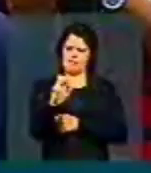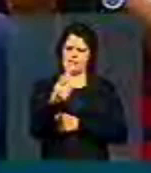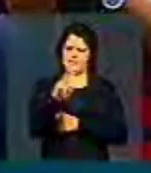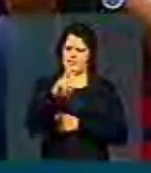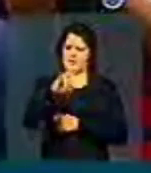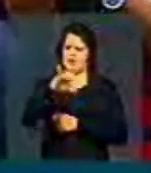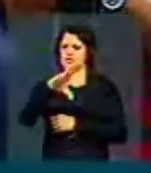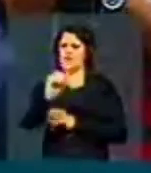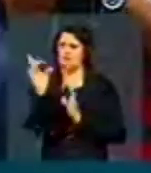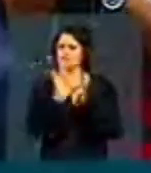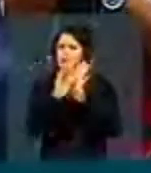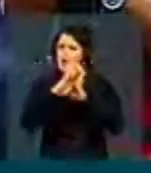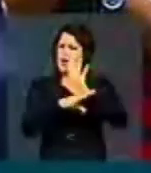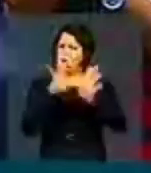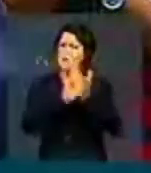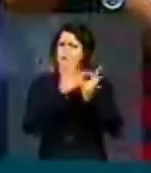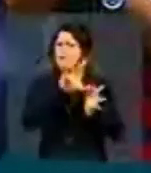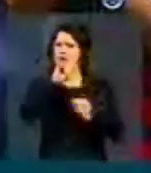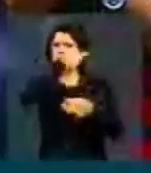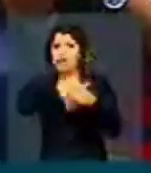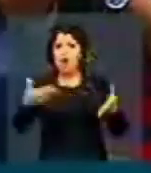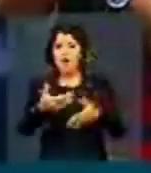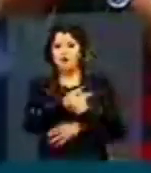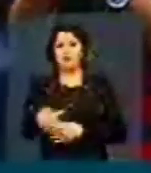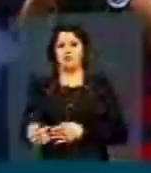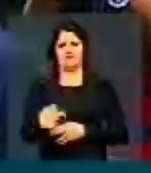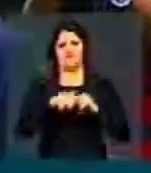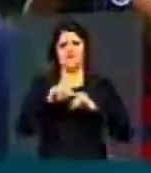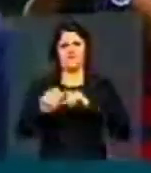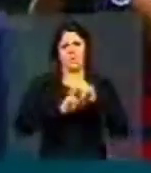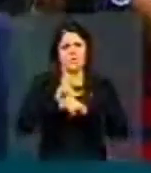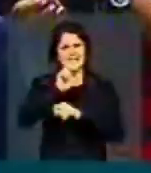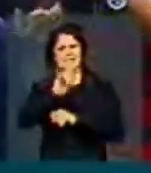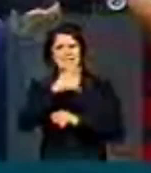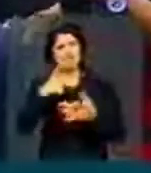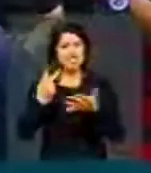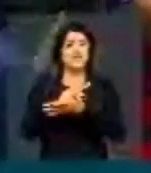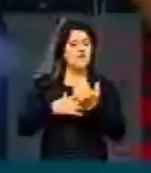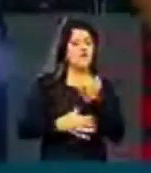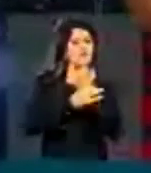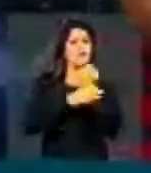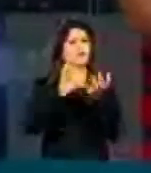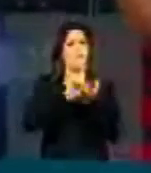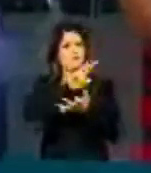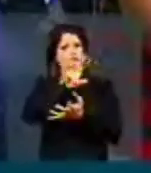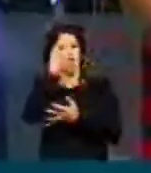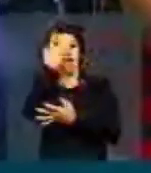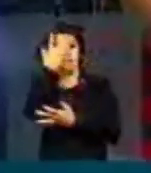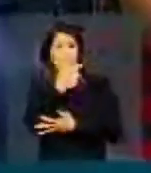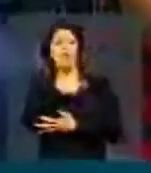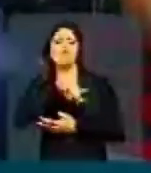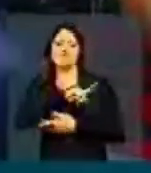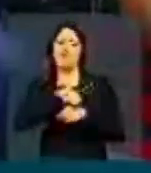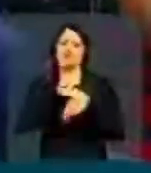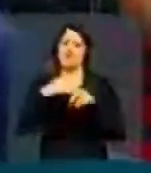inclusive, oficial da Câmara, que seria votado nesta semana. Então, se houver uma garantia que ele entra amanhã, aí a gente